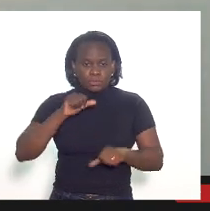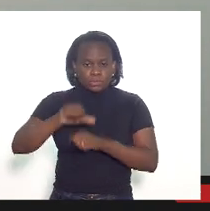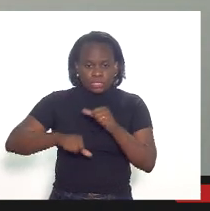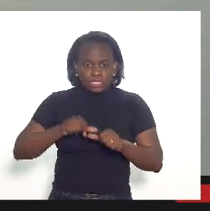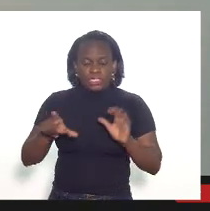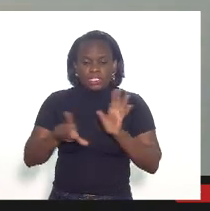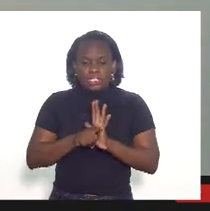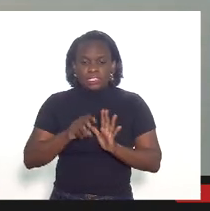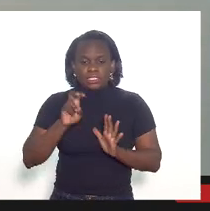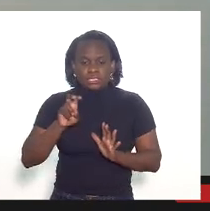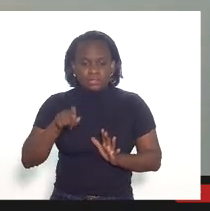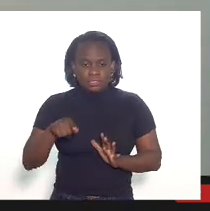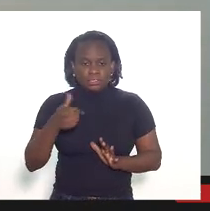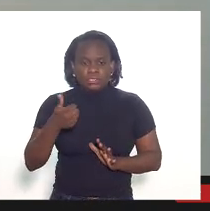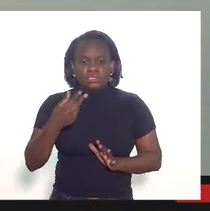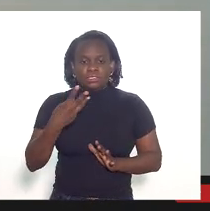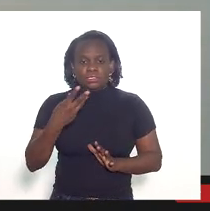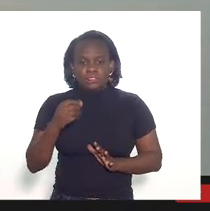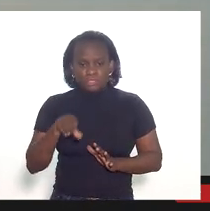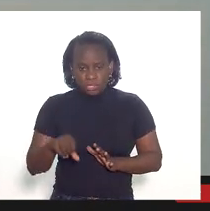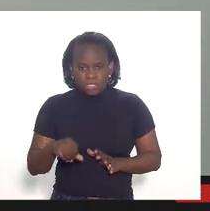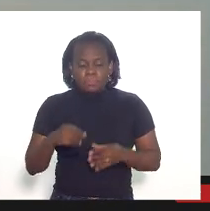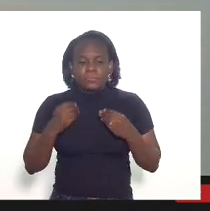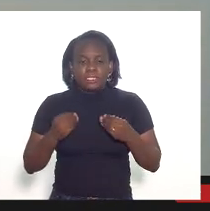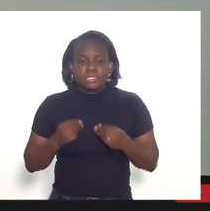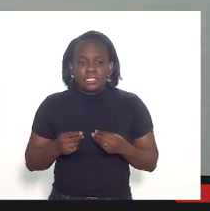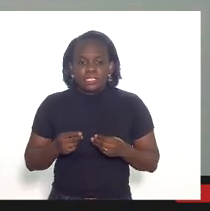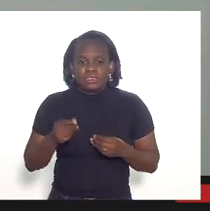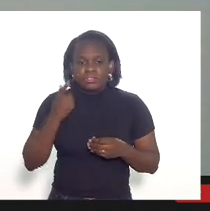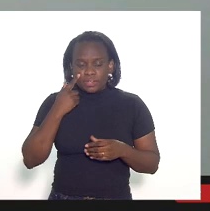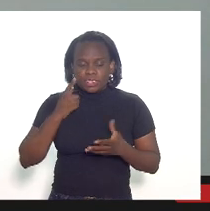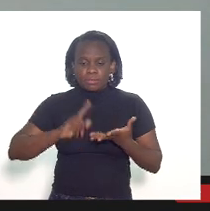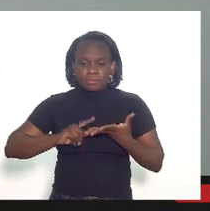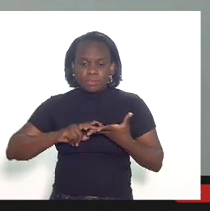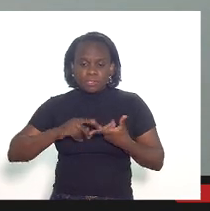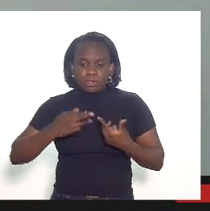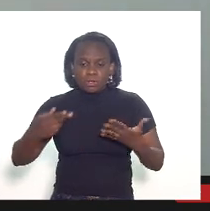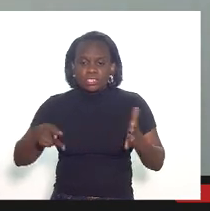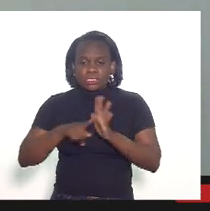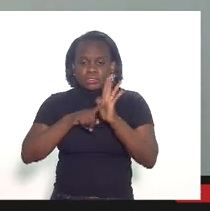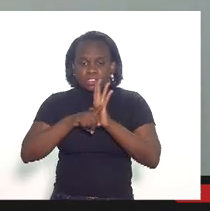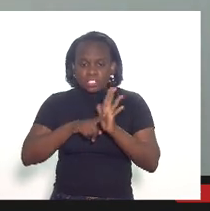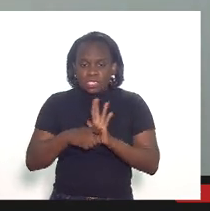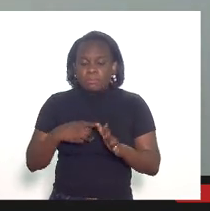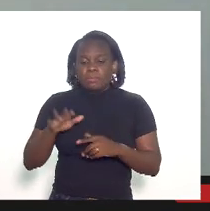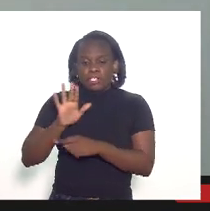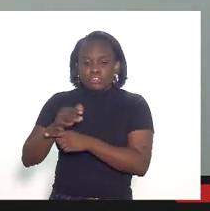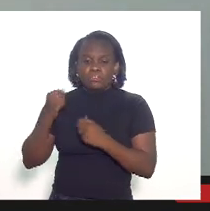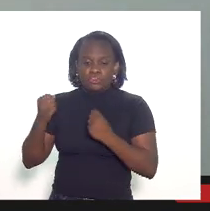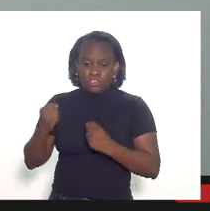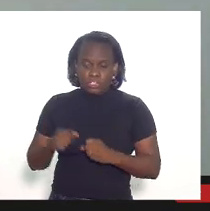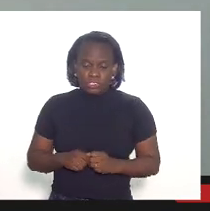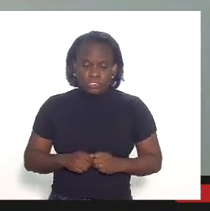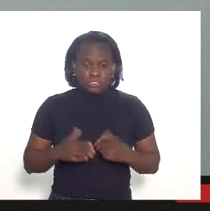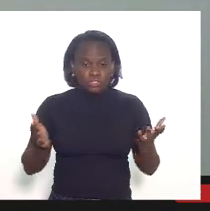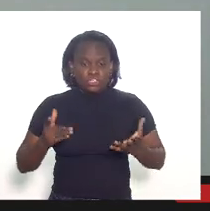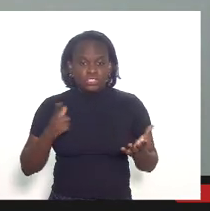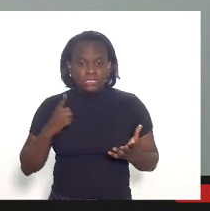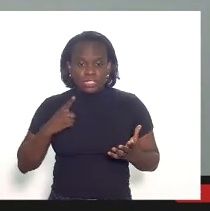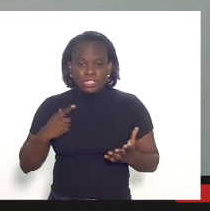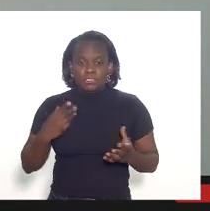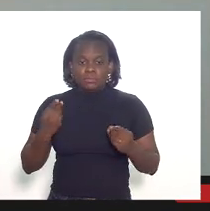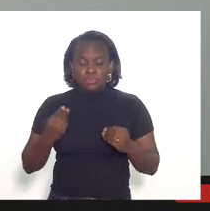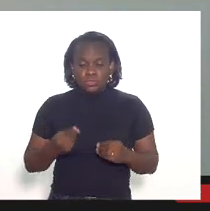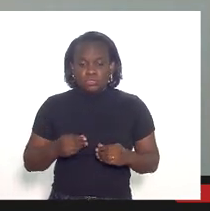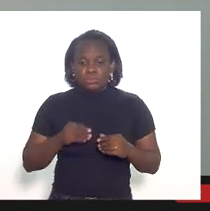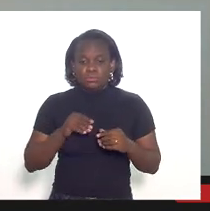.139 por quê? para deixar vamos dizer assim instrumentos de fiscalizações mais fortes hoje nós temos um grande número de pedidos de